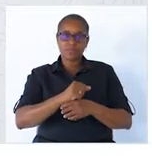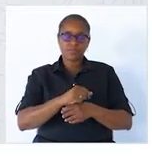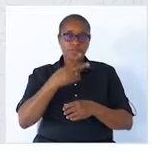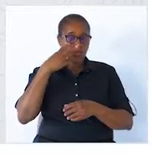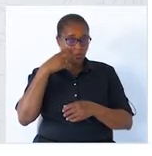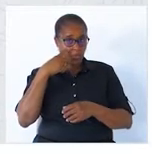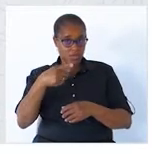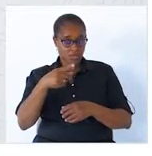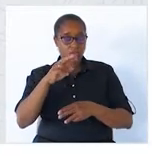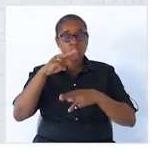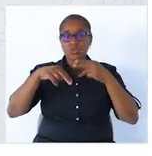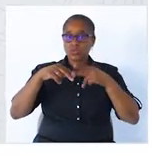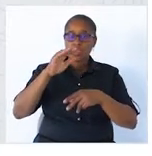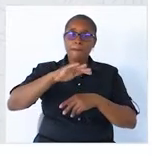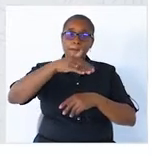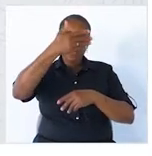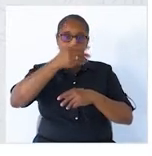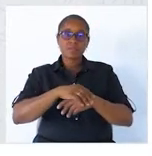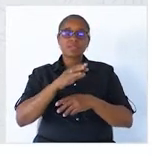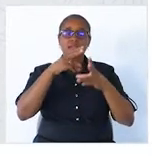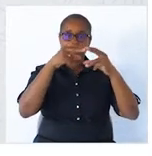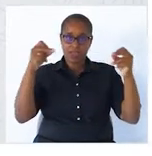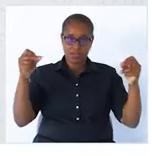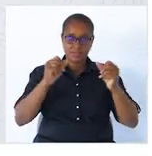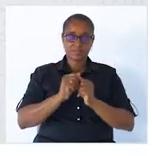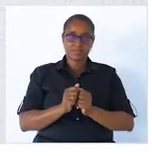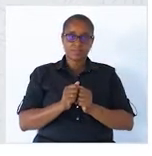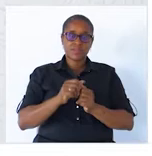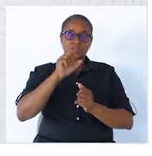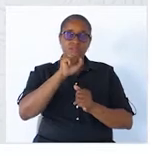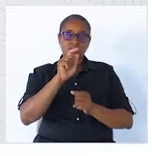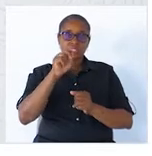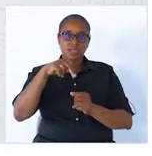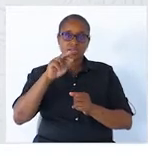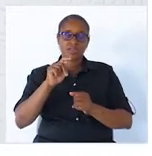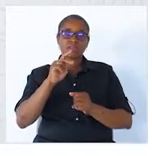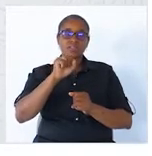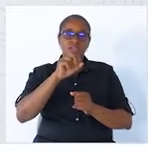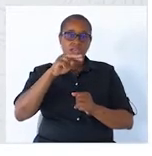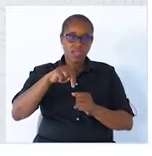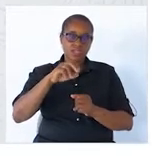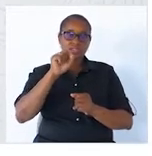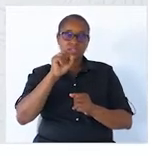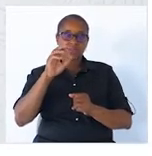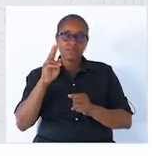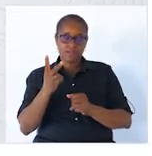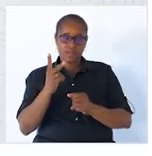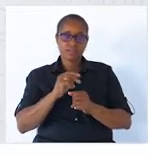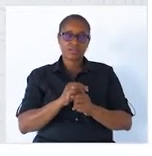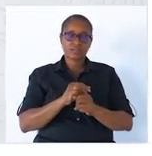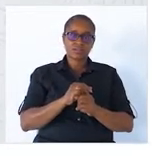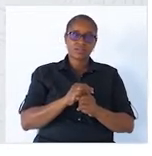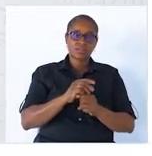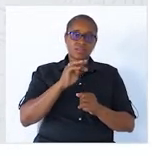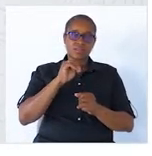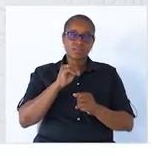Reconhecer os constituintes principais da frase, o GN e o GV, que já é do vosso conhecimento, o grupo normal,